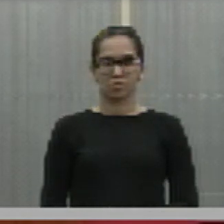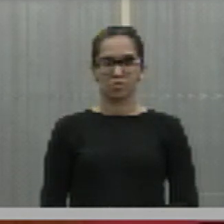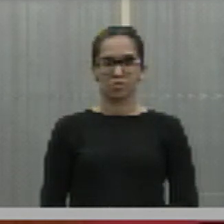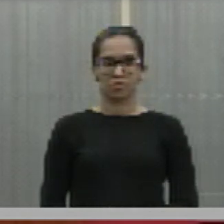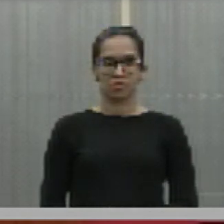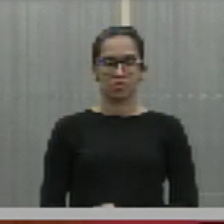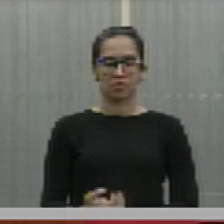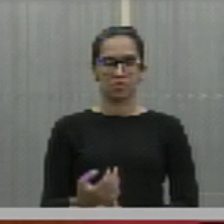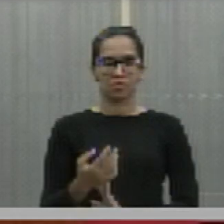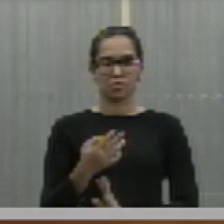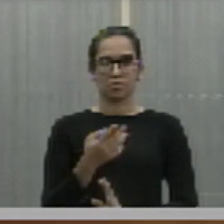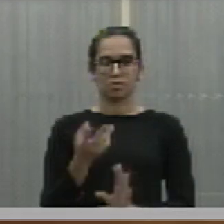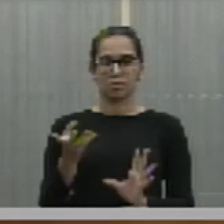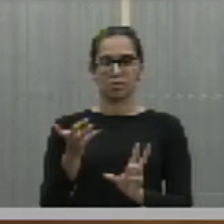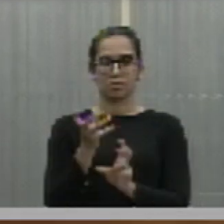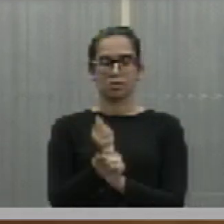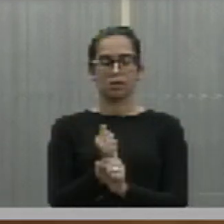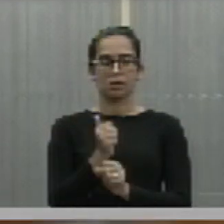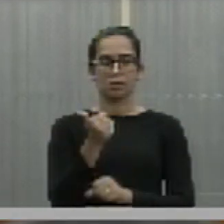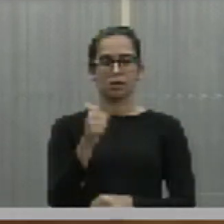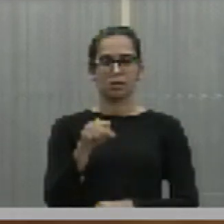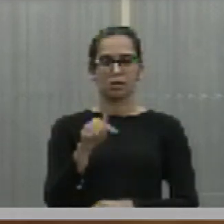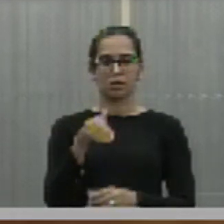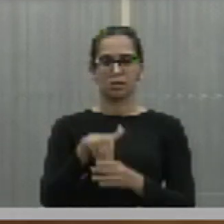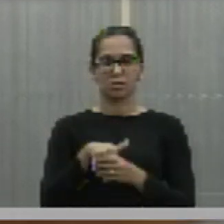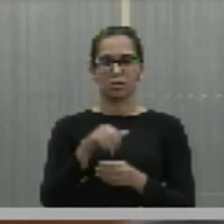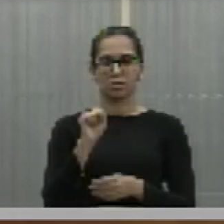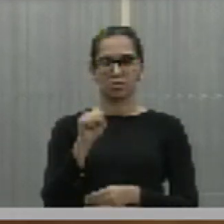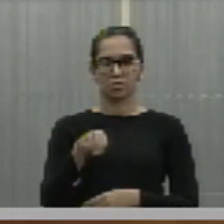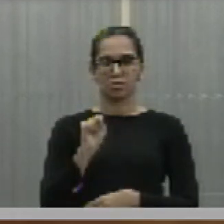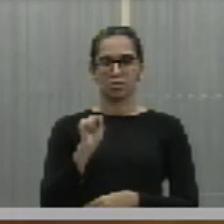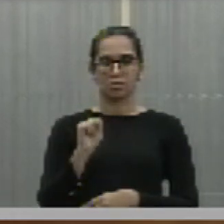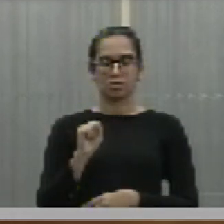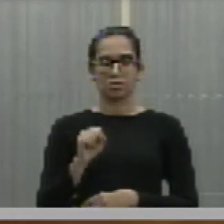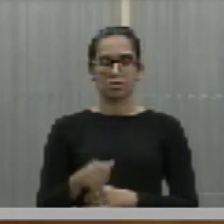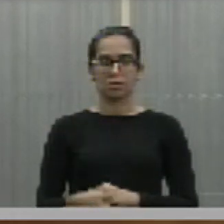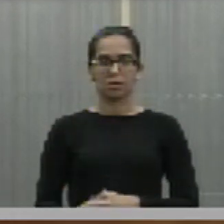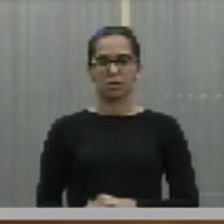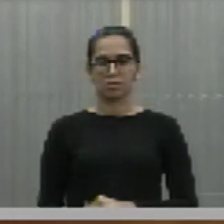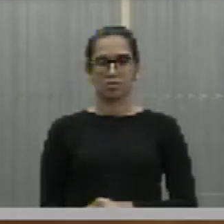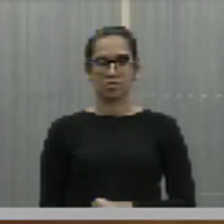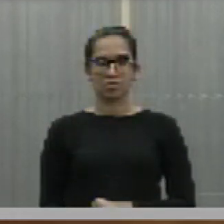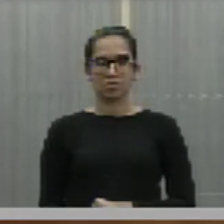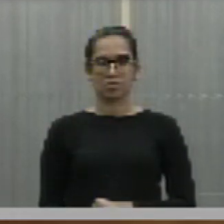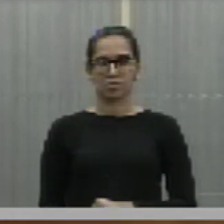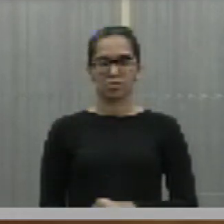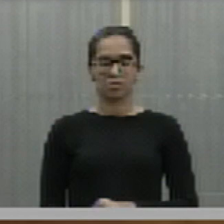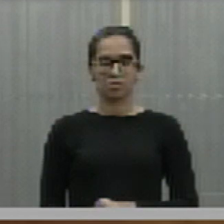Resultado da votação, senhor presidente, 17, sim. Unanimidade, 17, sim.